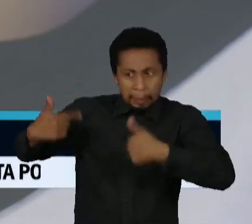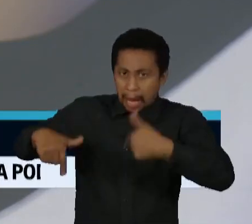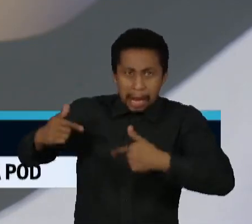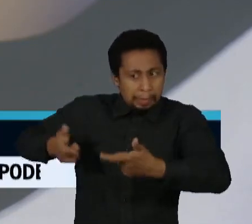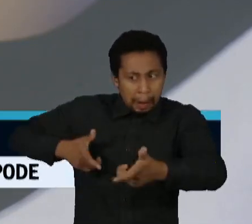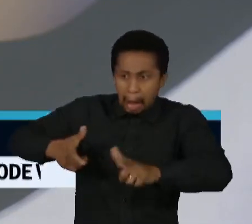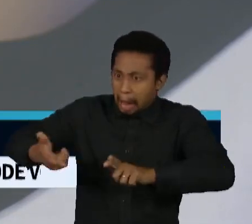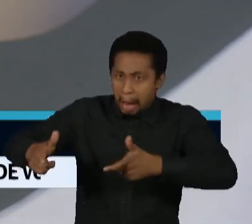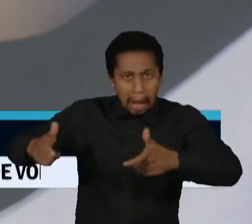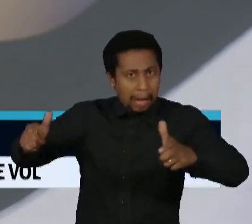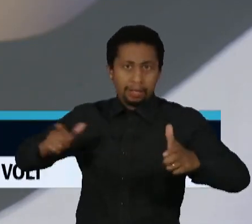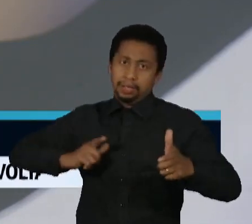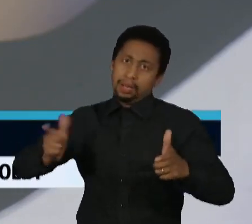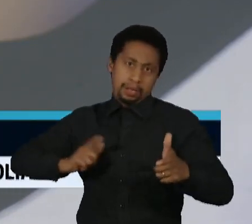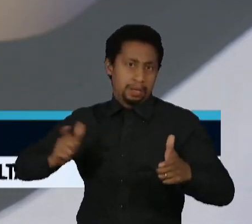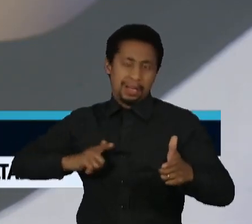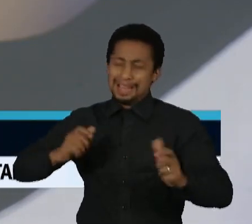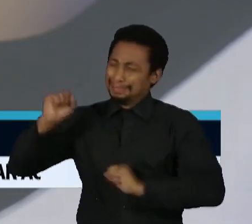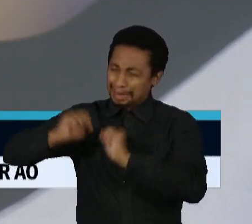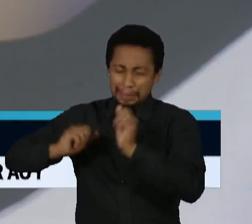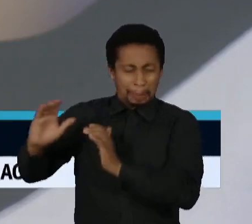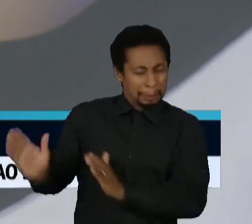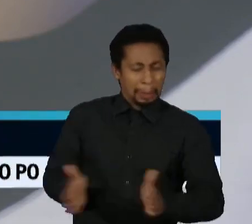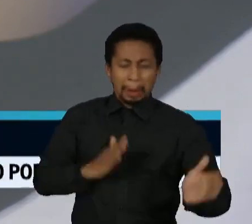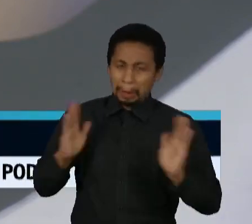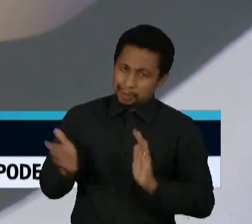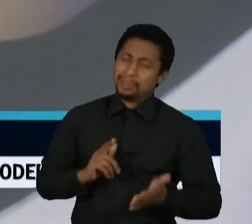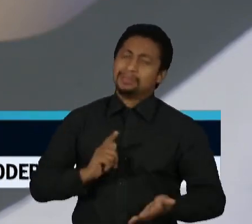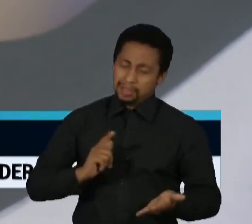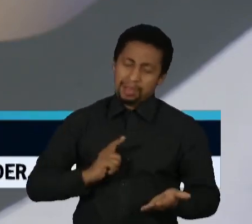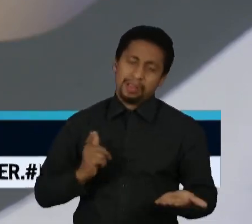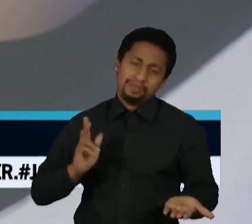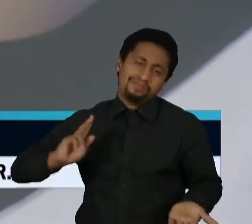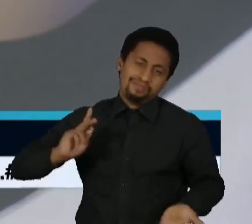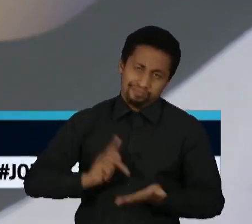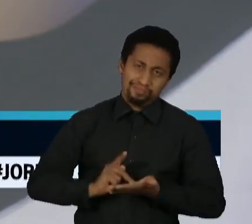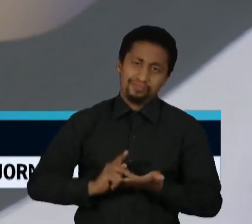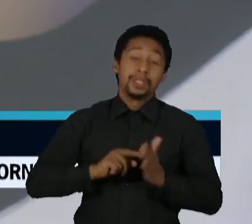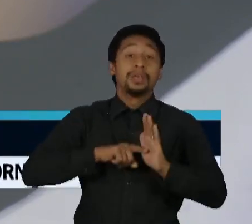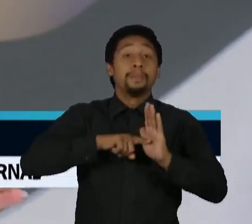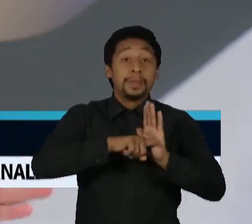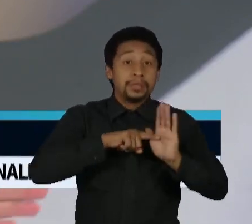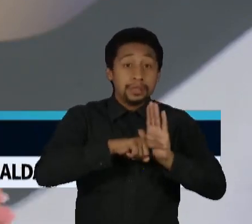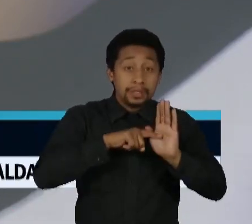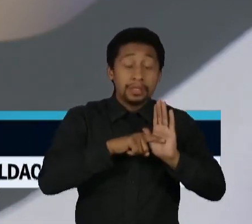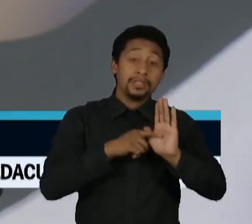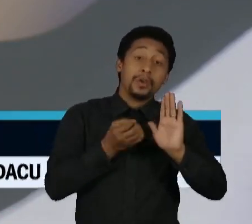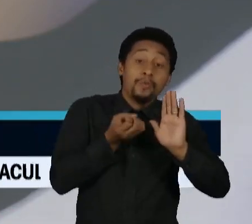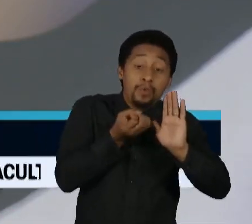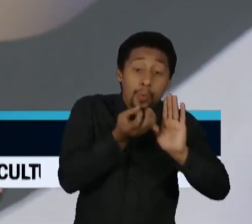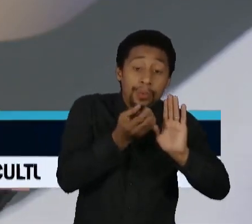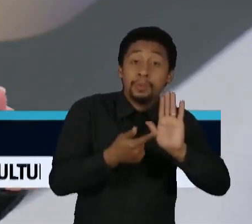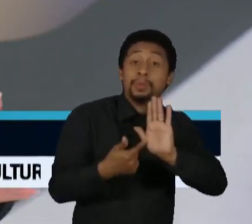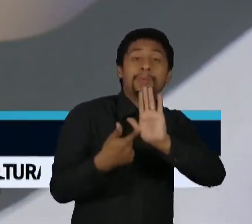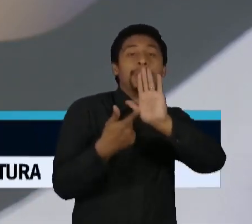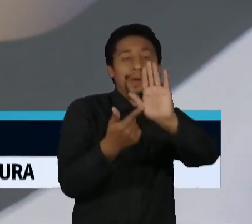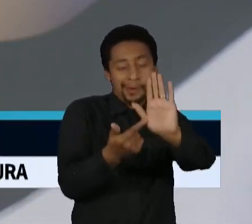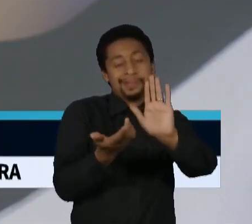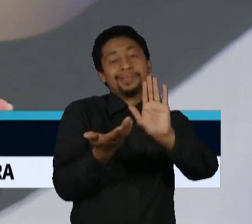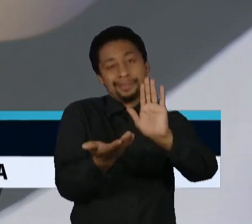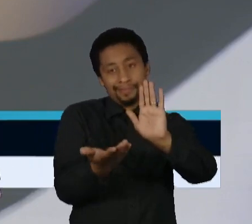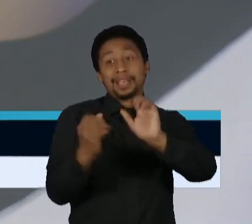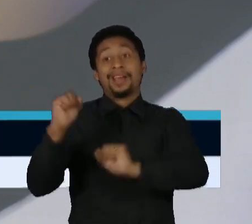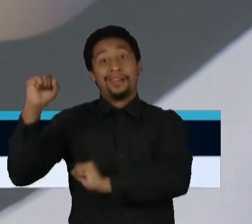gigante. Existem inúmeros estudos que mostram como é que essa cadeia movimenta outras